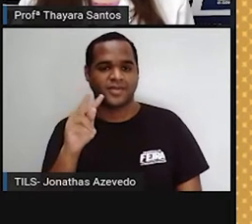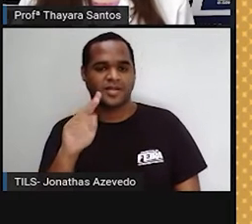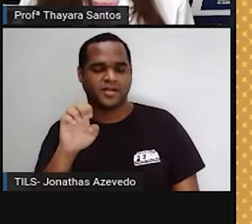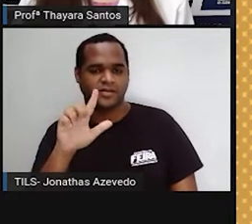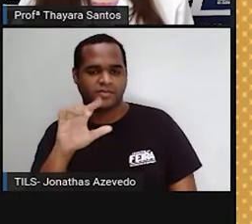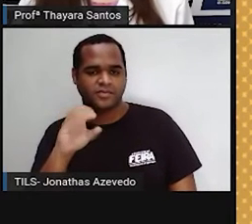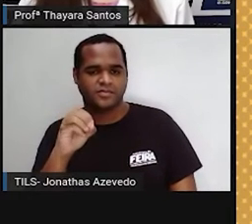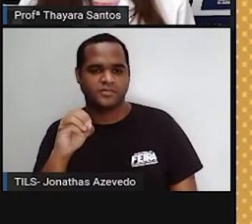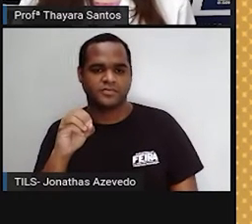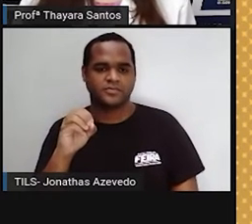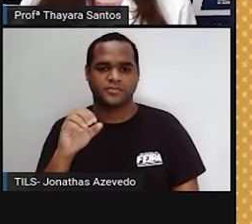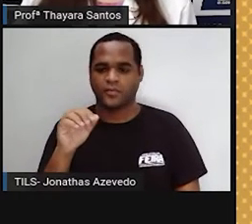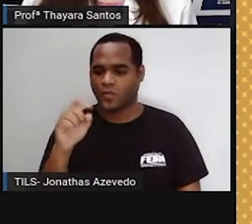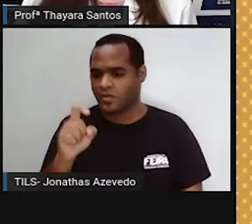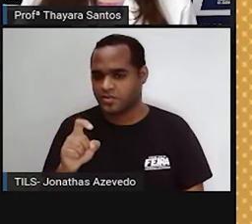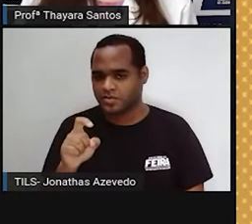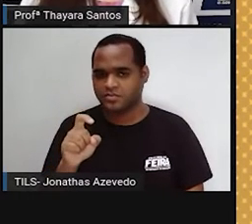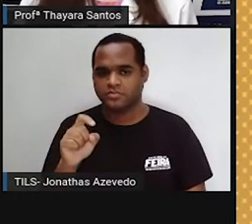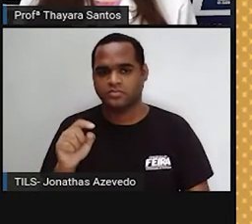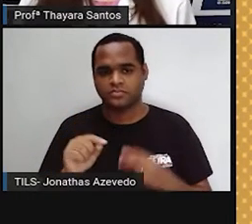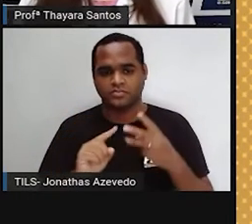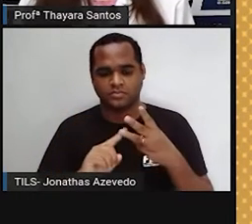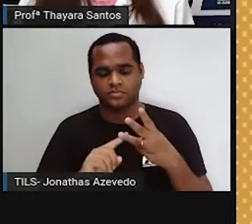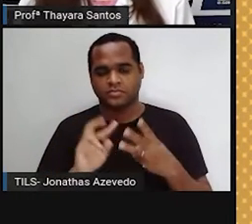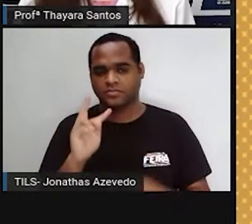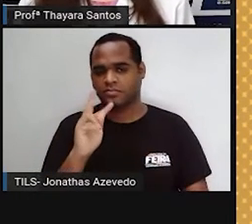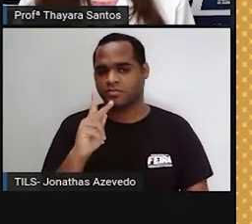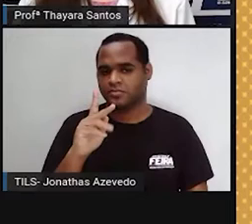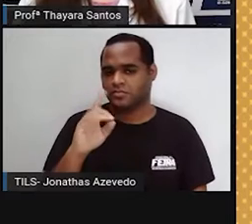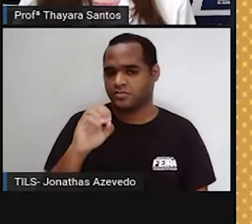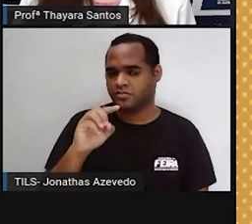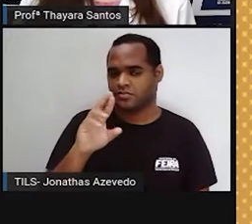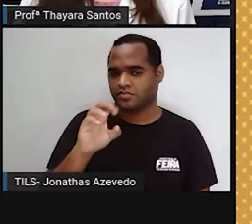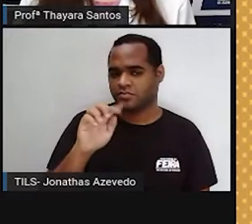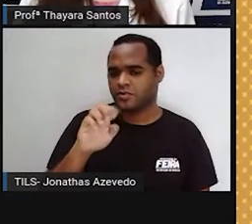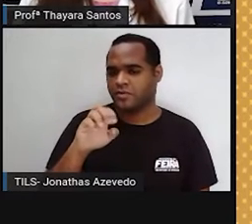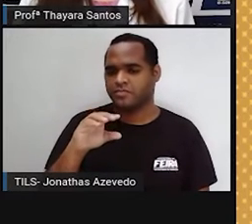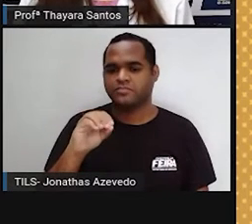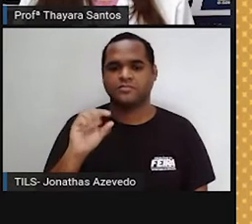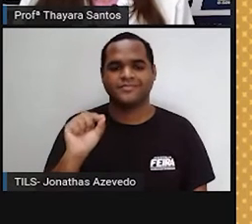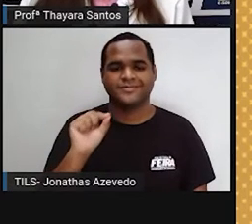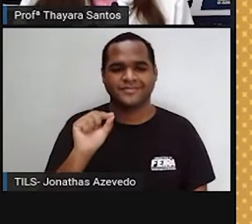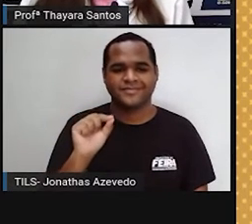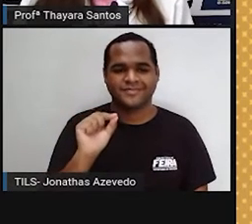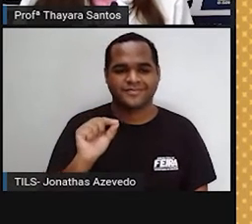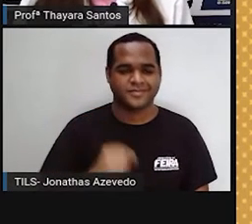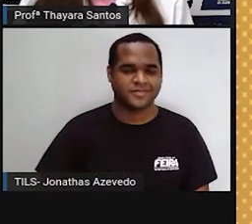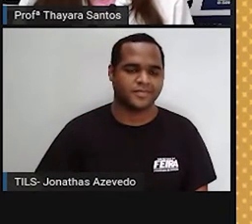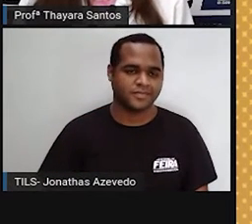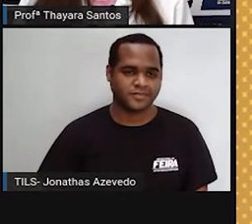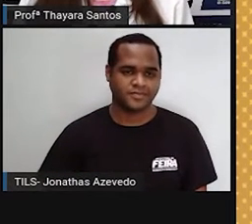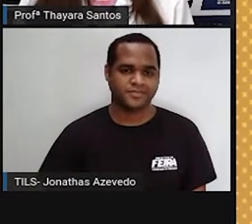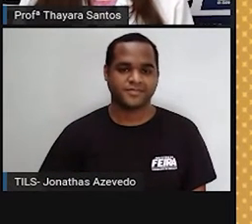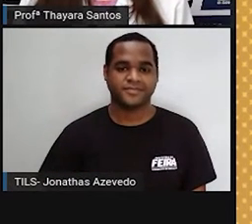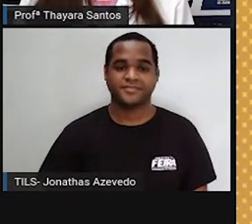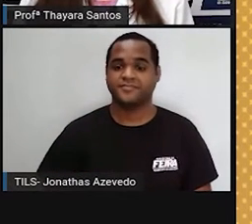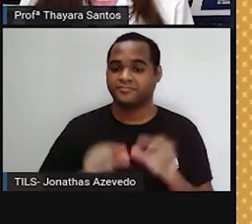Letra B. Gás oxigênio. Ou letra C. Gás hidrogênio. E aí? Qual é a resposta